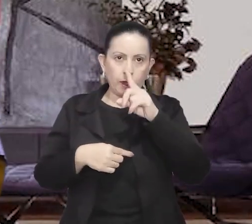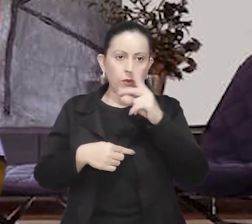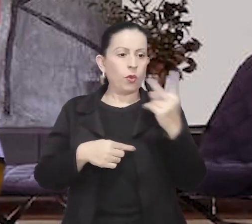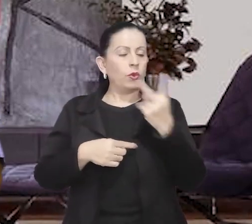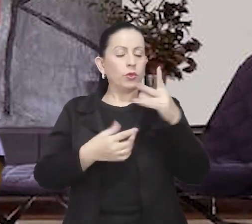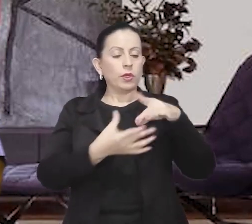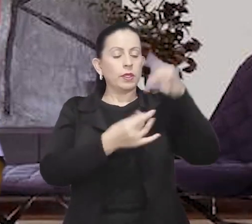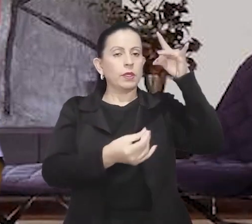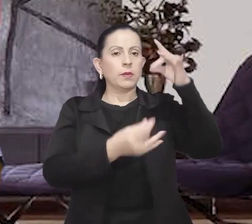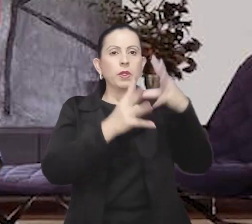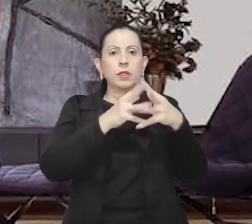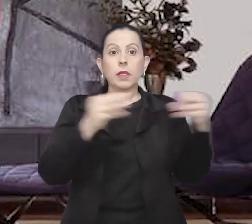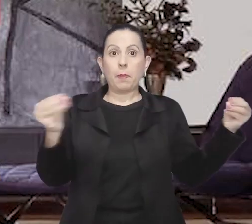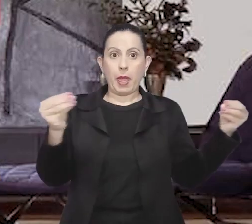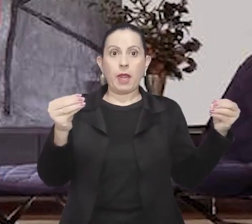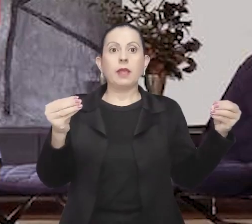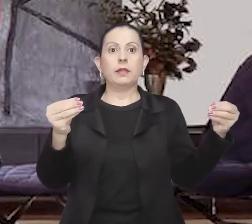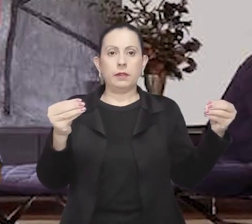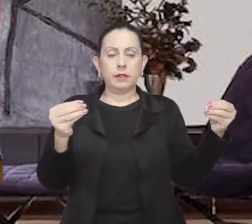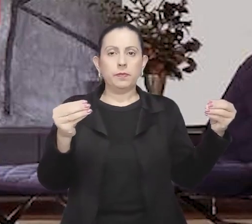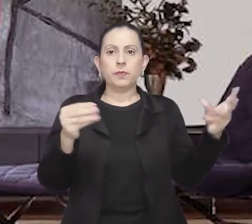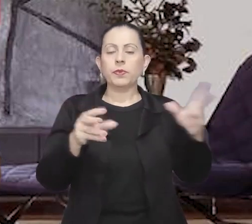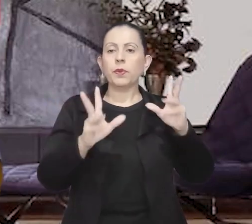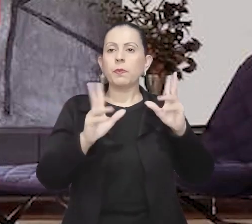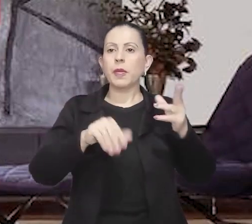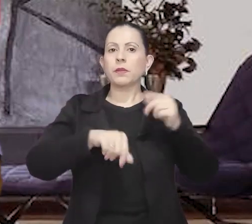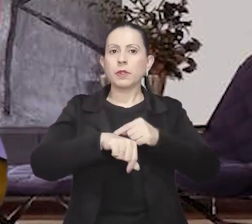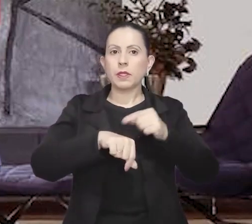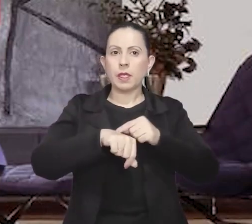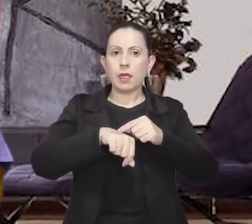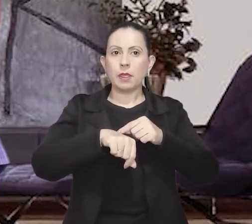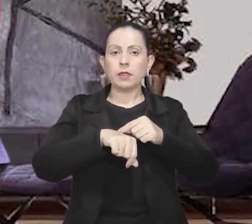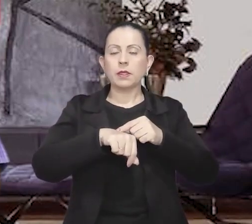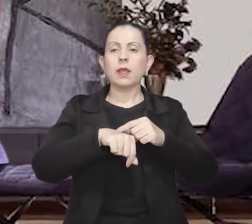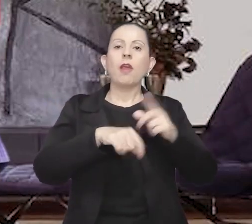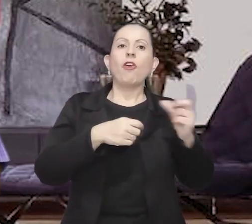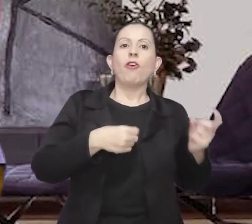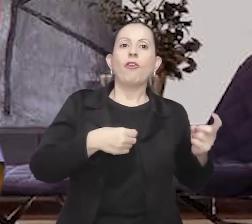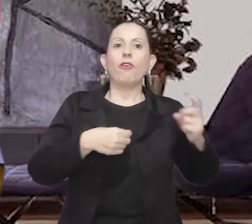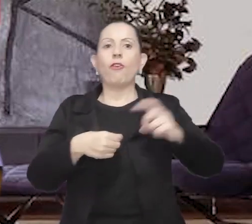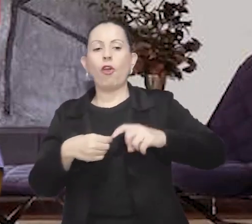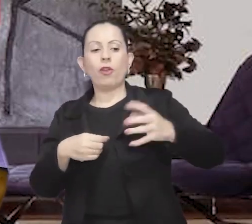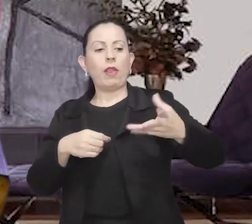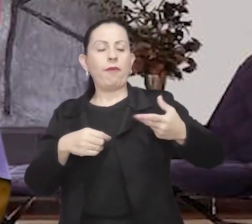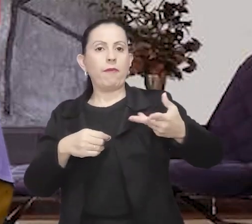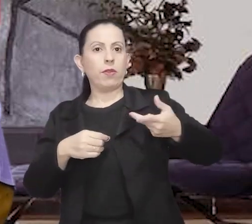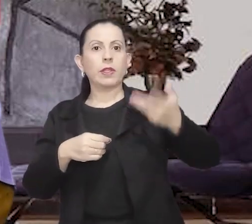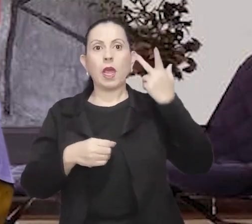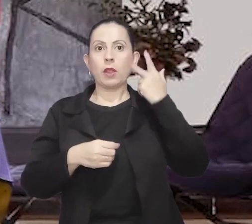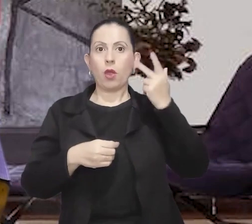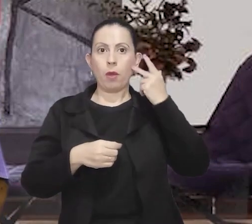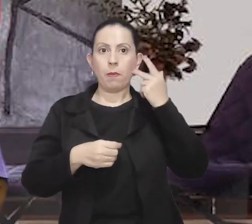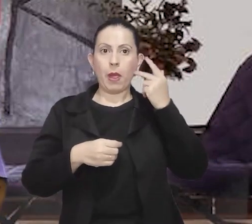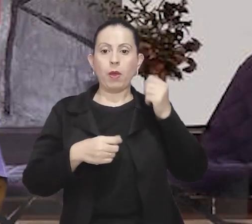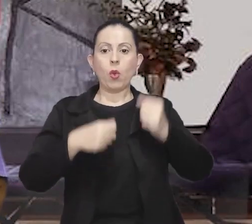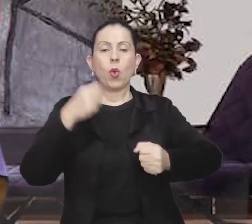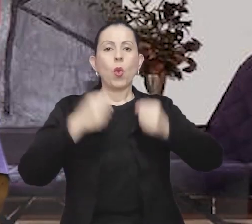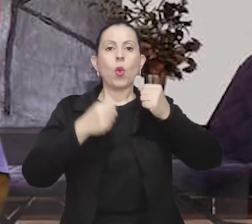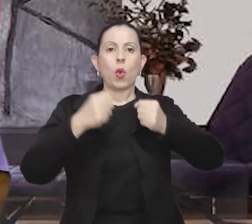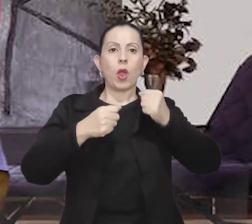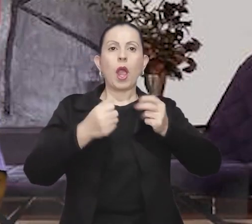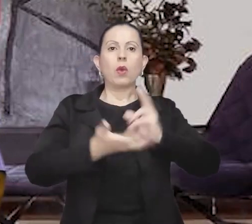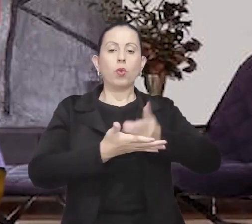No mesmo instante, a cena retoma a sua velocidade normal. O carro continua sua trajetória,